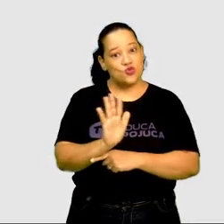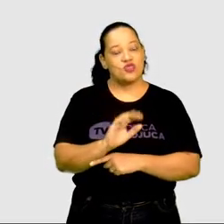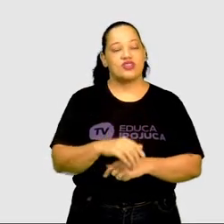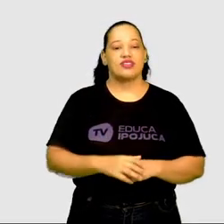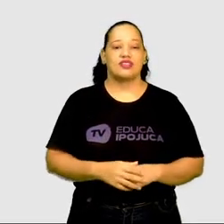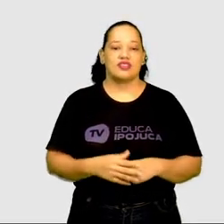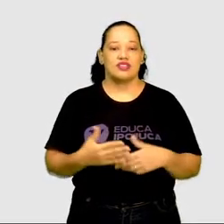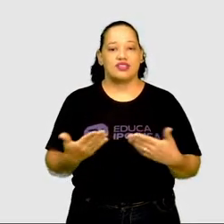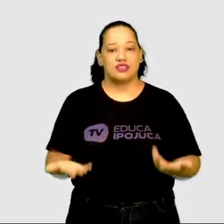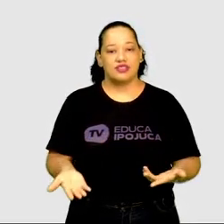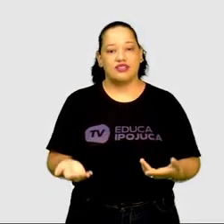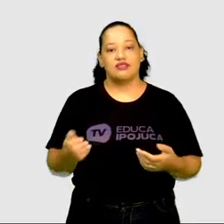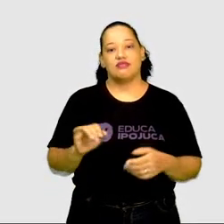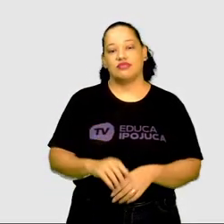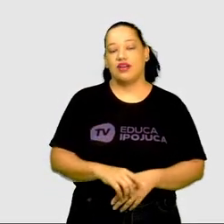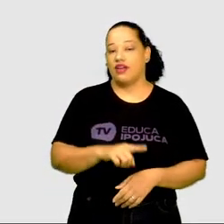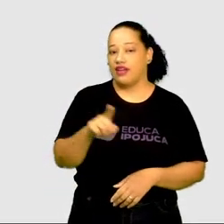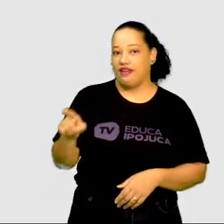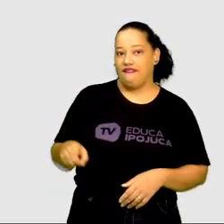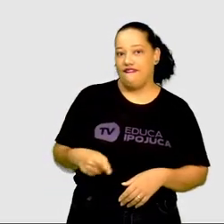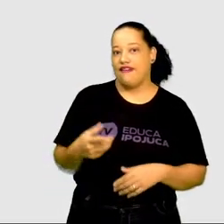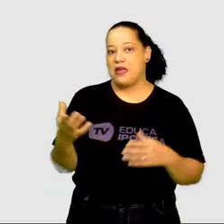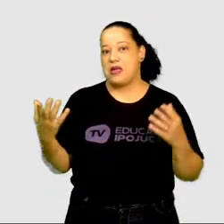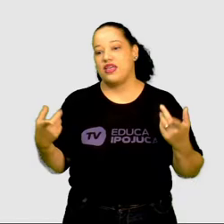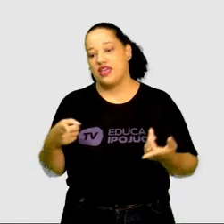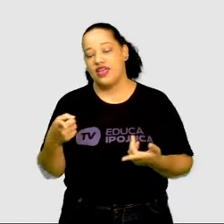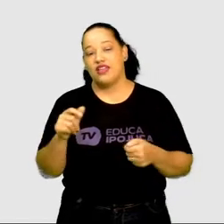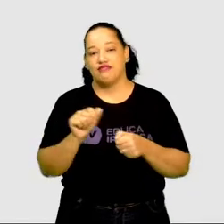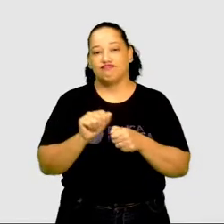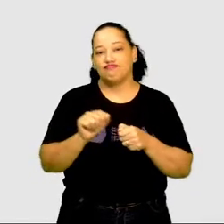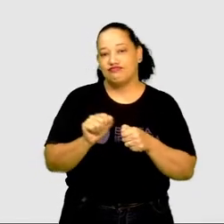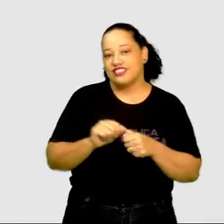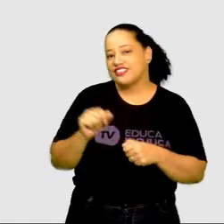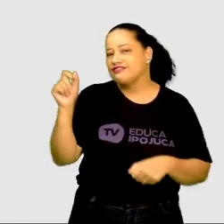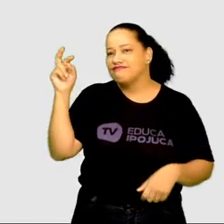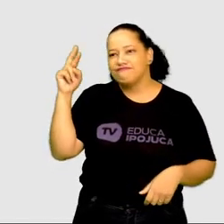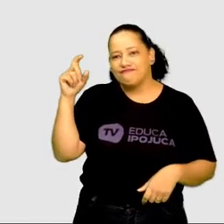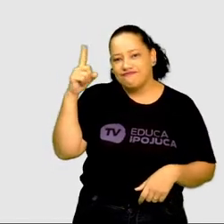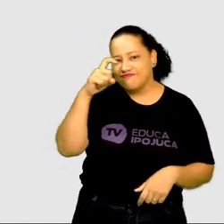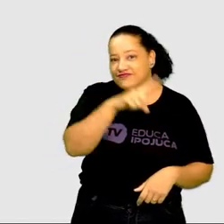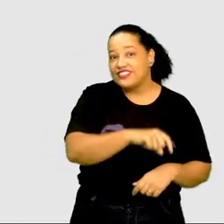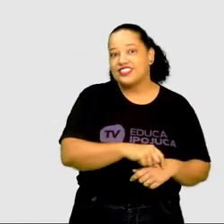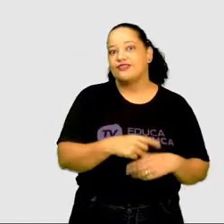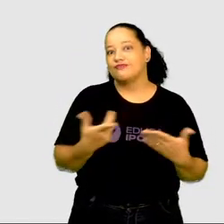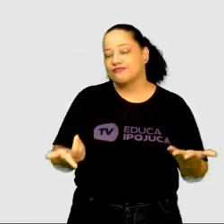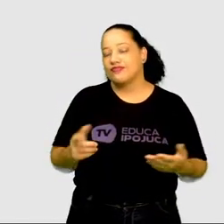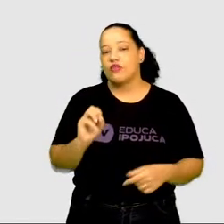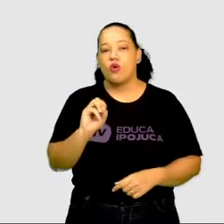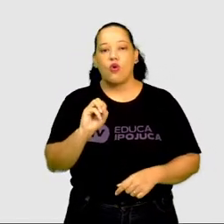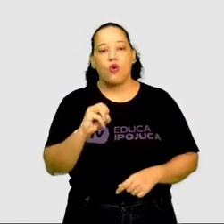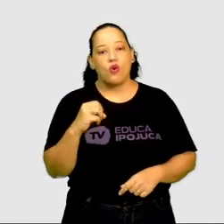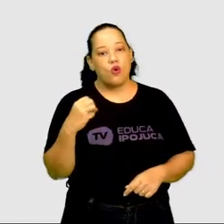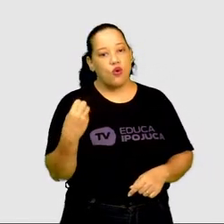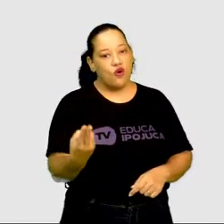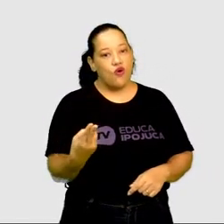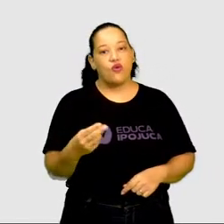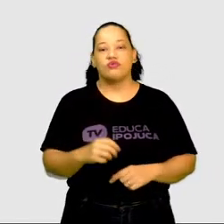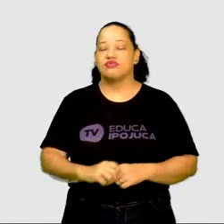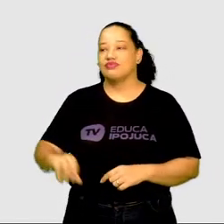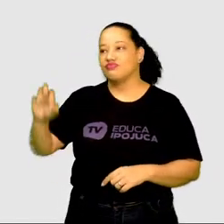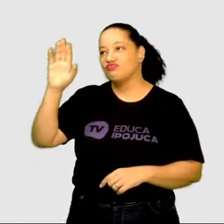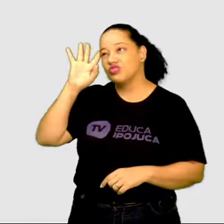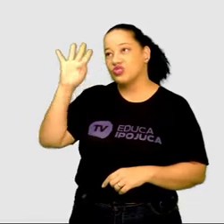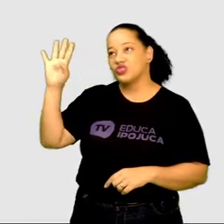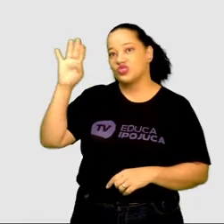as proezas de João Grilo, o Cordel lido aqui na nossa aula? Ou foi justamente sonhador